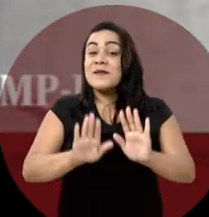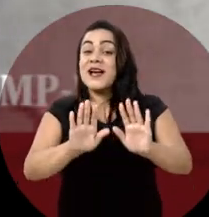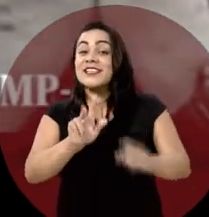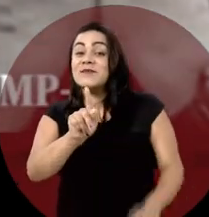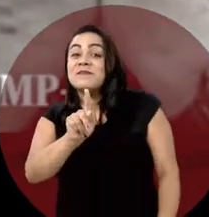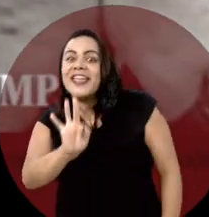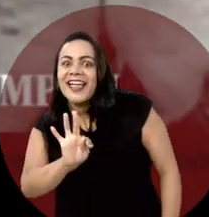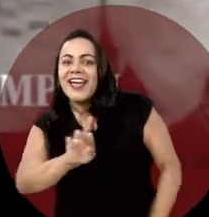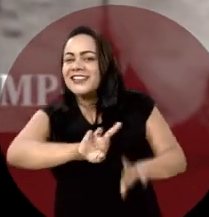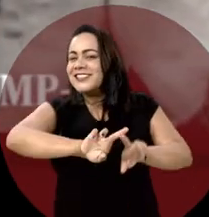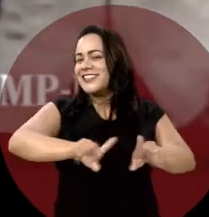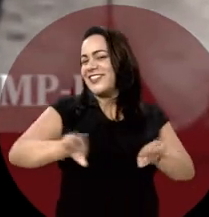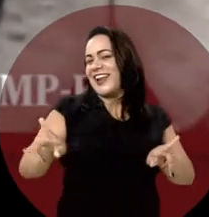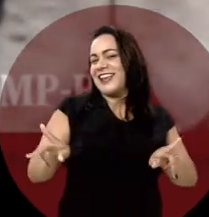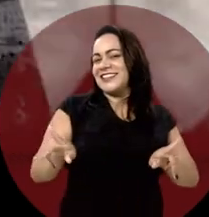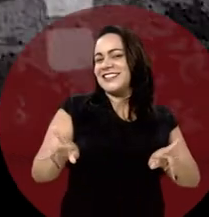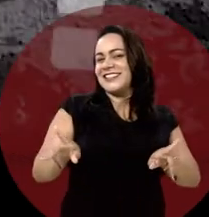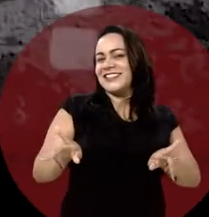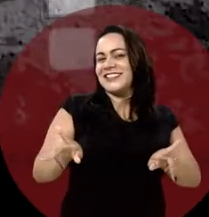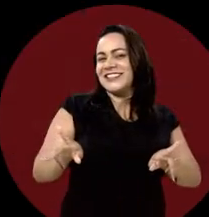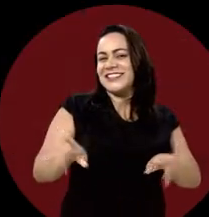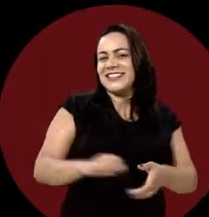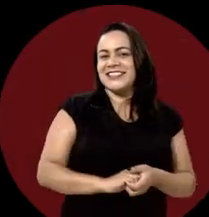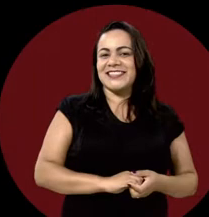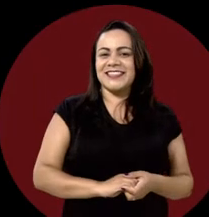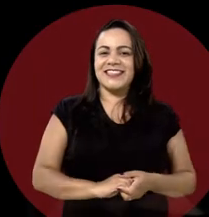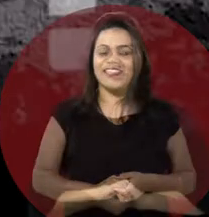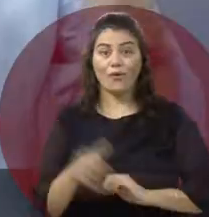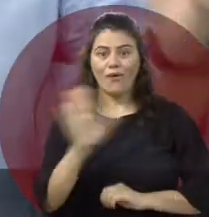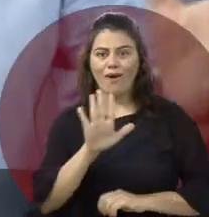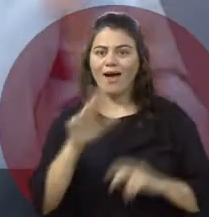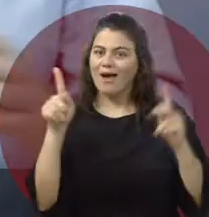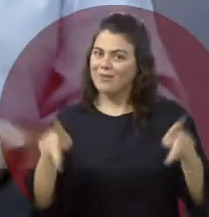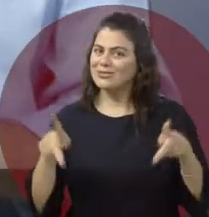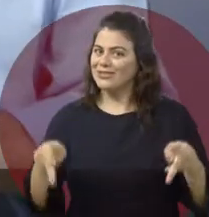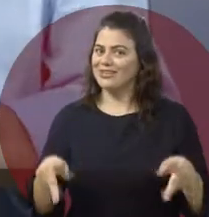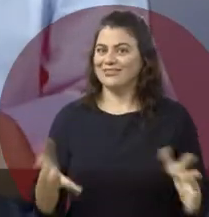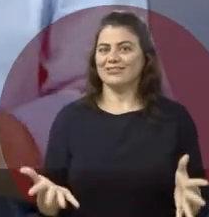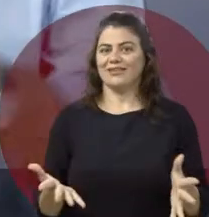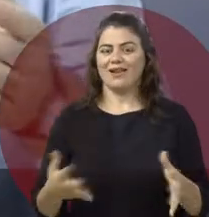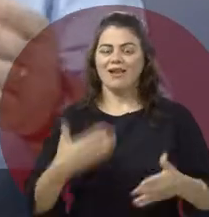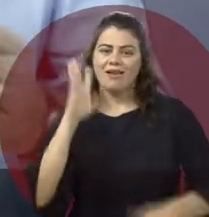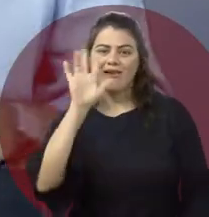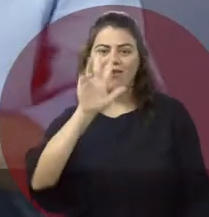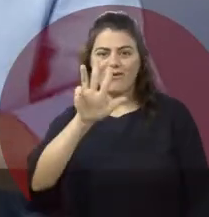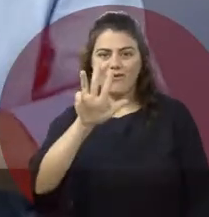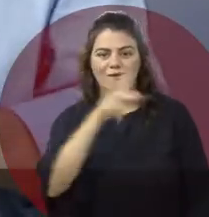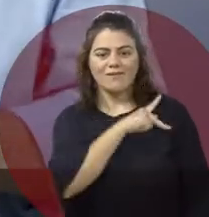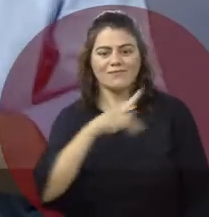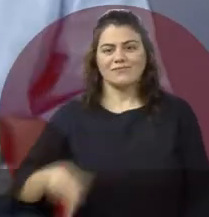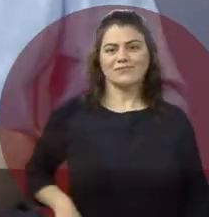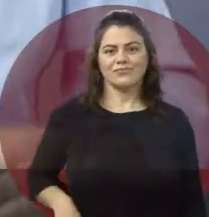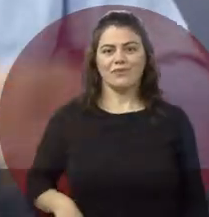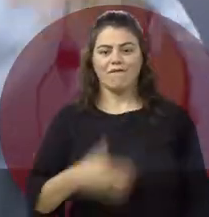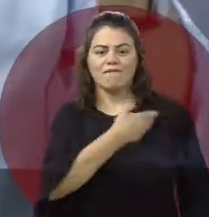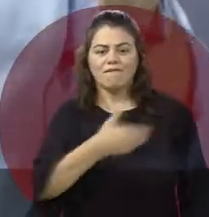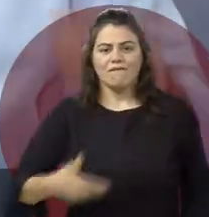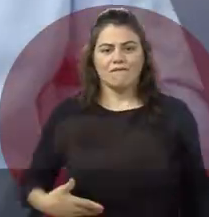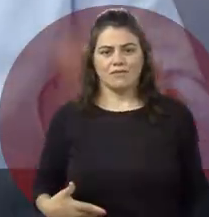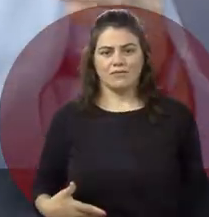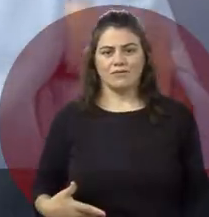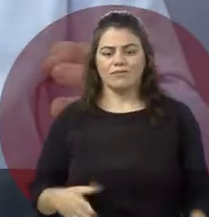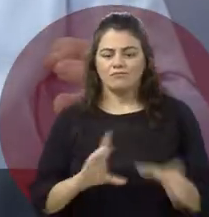de bandidos milicianos. E o PT? Olá, minha gente. Lula foi um presidente que